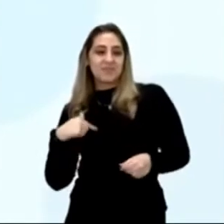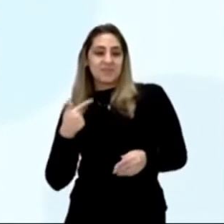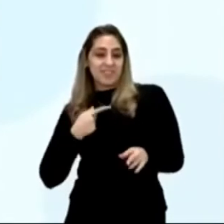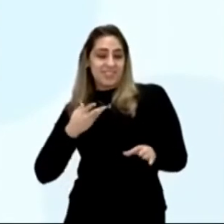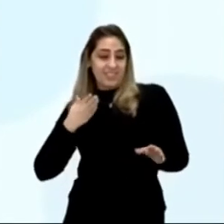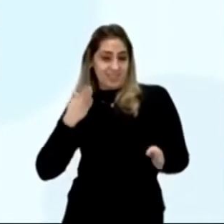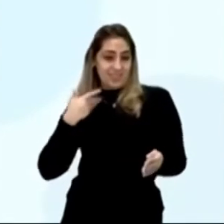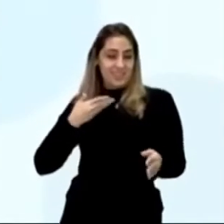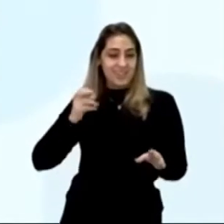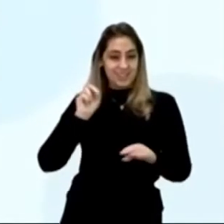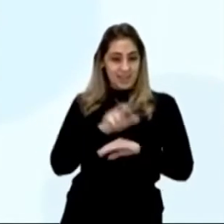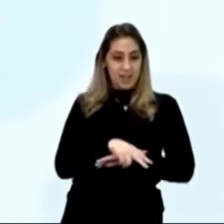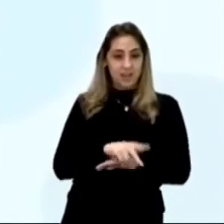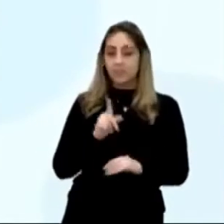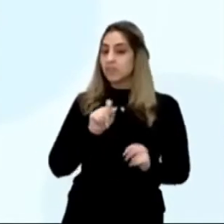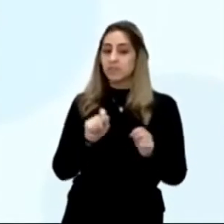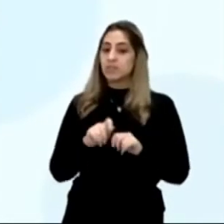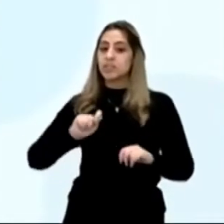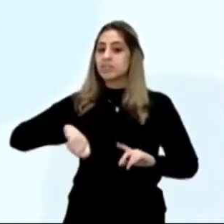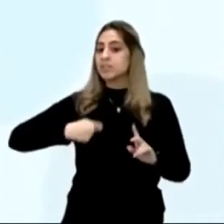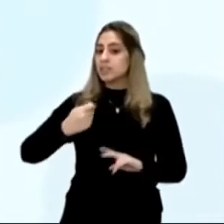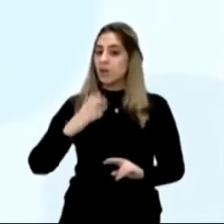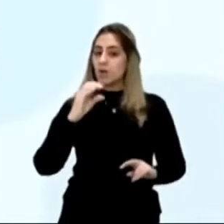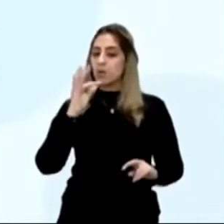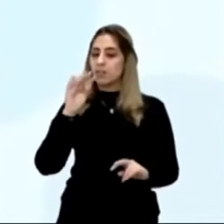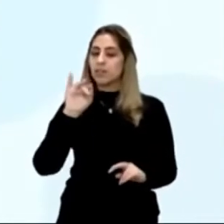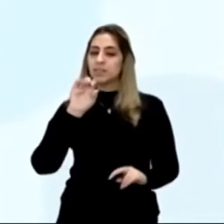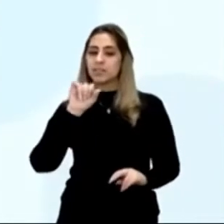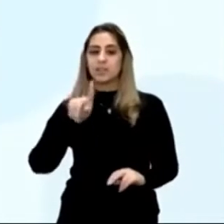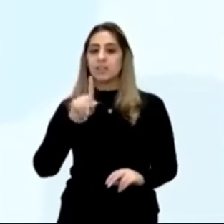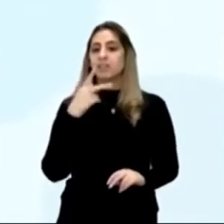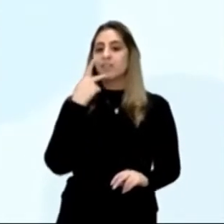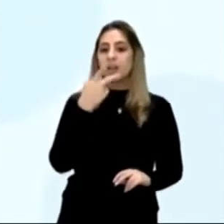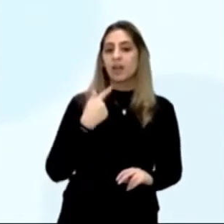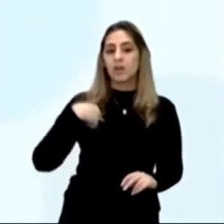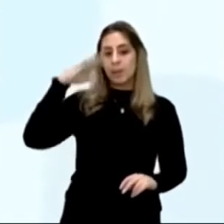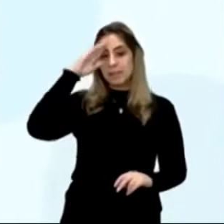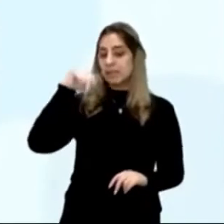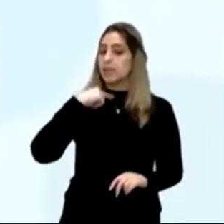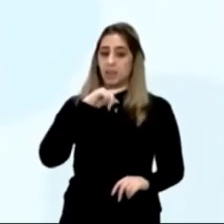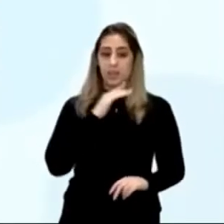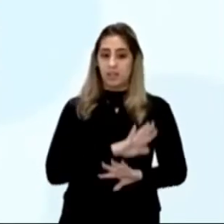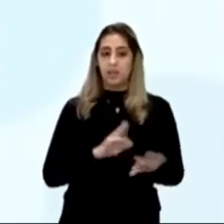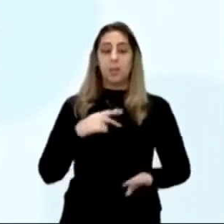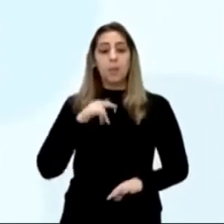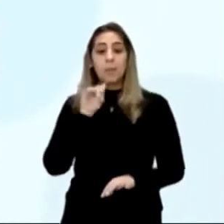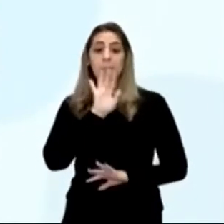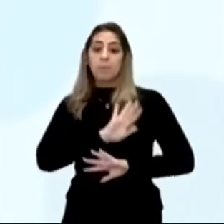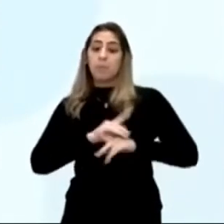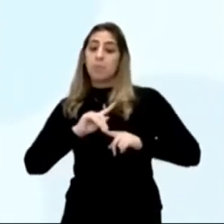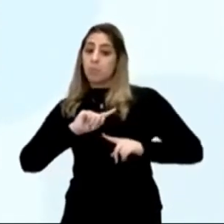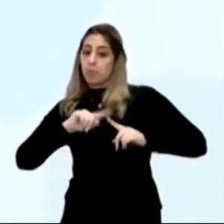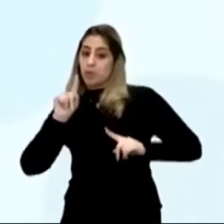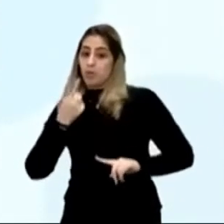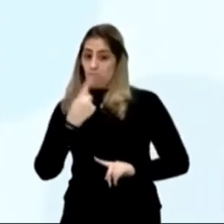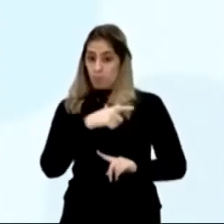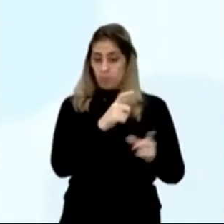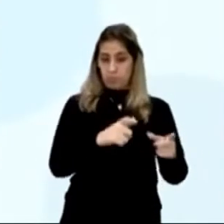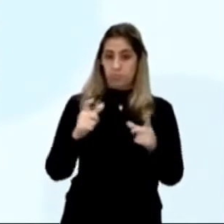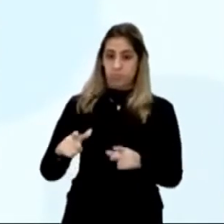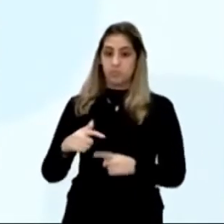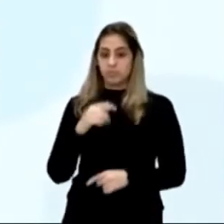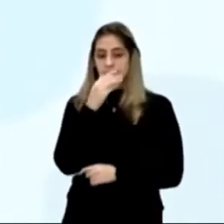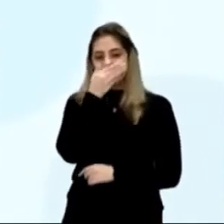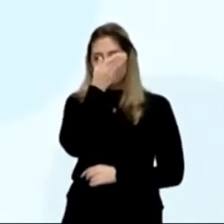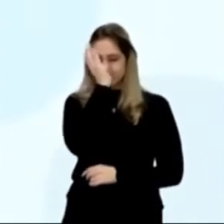entraram, mas não fizeram sinal de cortesia, nem de falar ao capitão, nem a ninguém, porém, um deles, olha, gente,